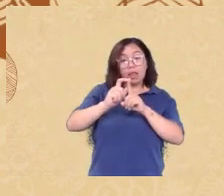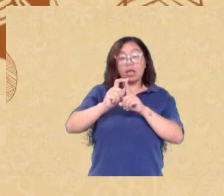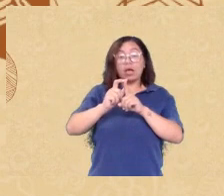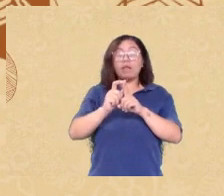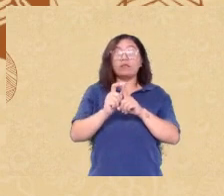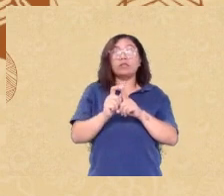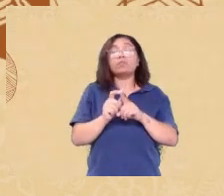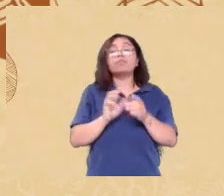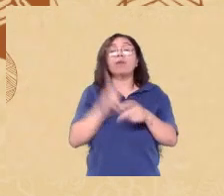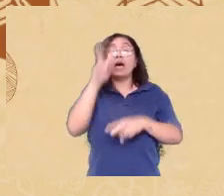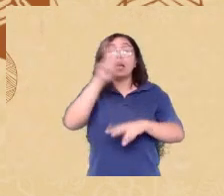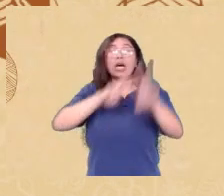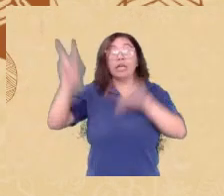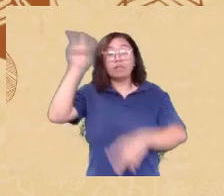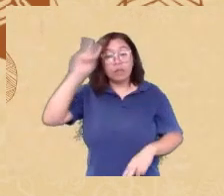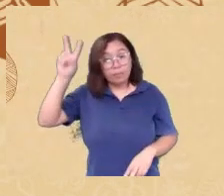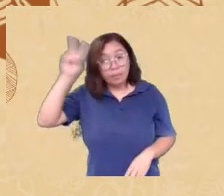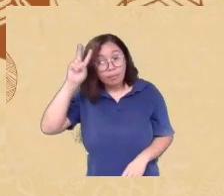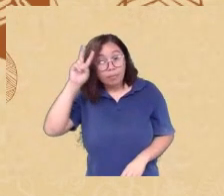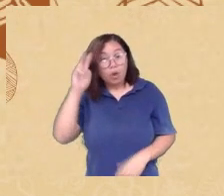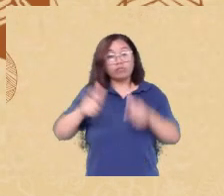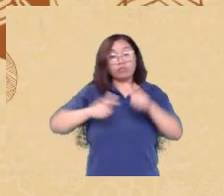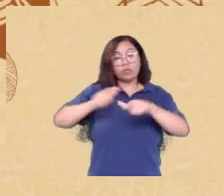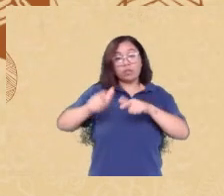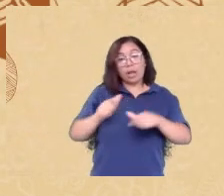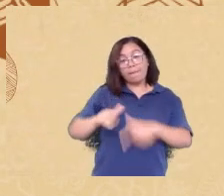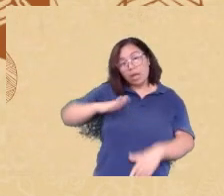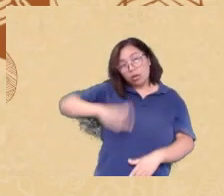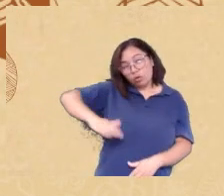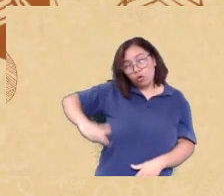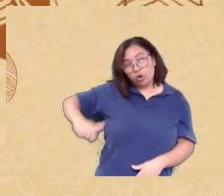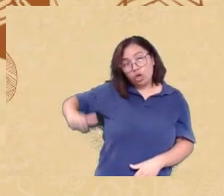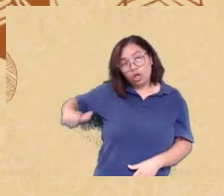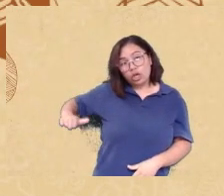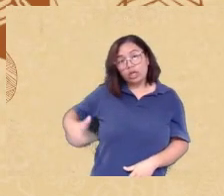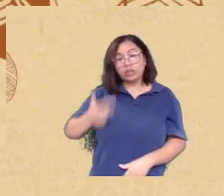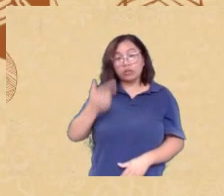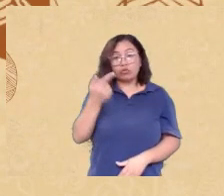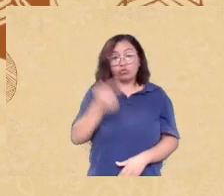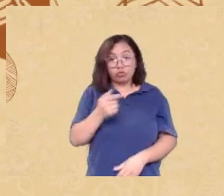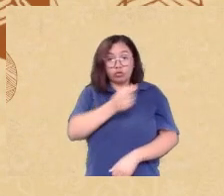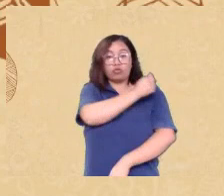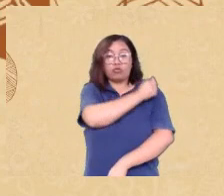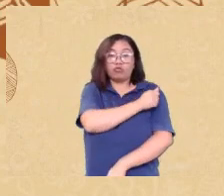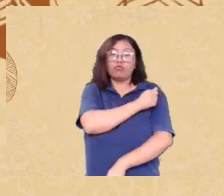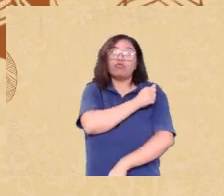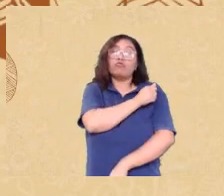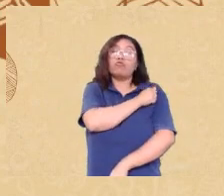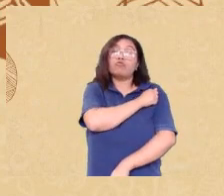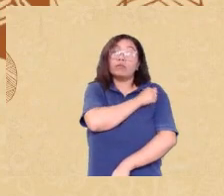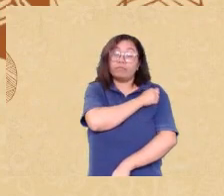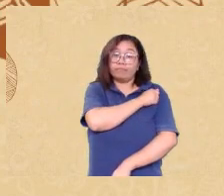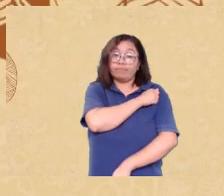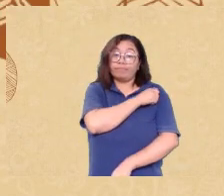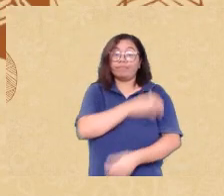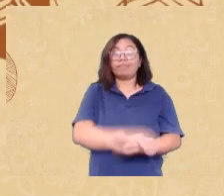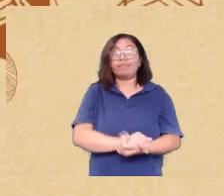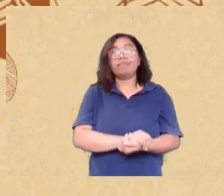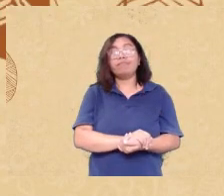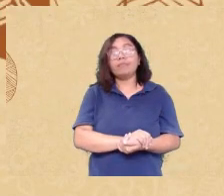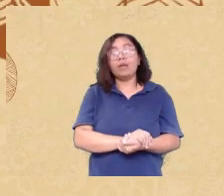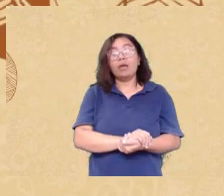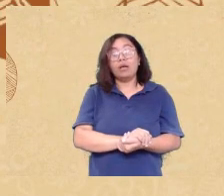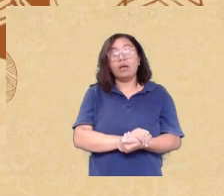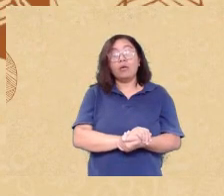caso foi um trabalho feito com crianças do segundo ano e do quarto ano era uma lista de palavras que poderia